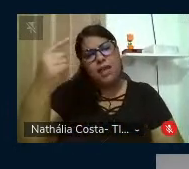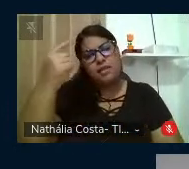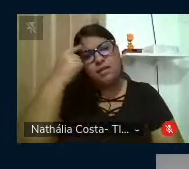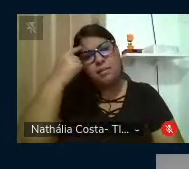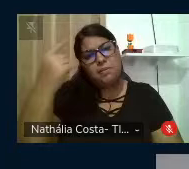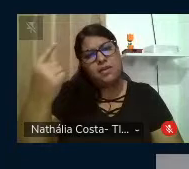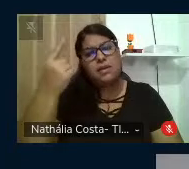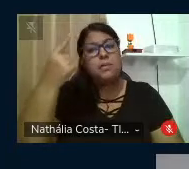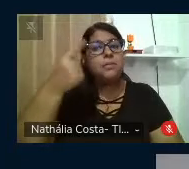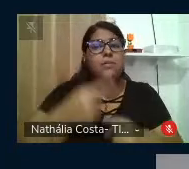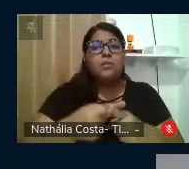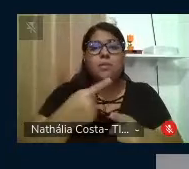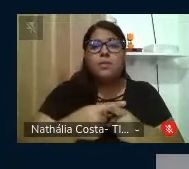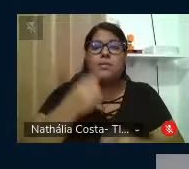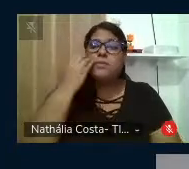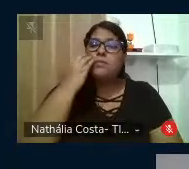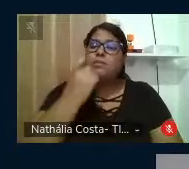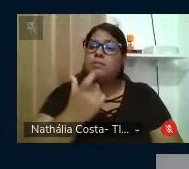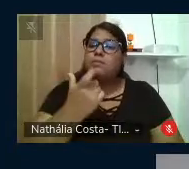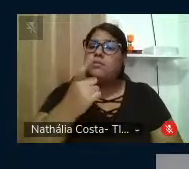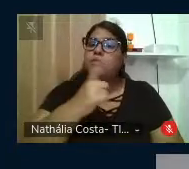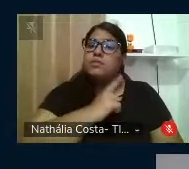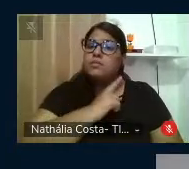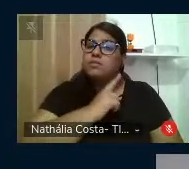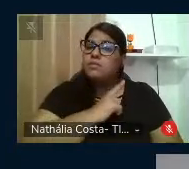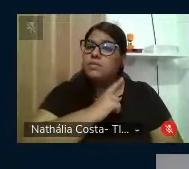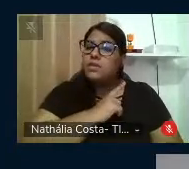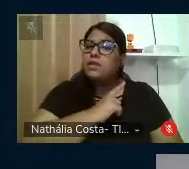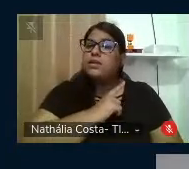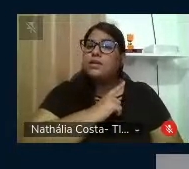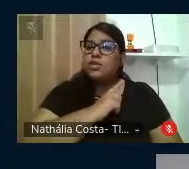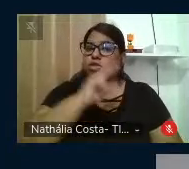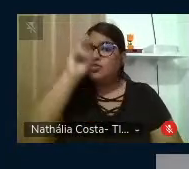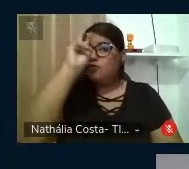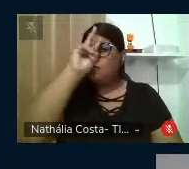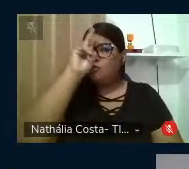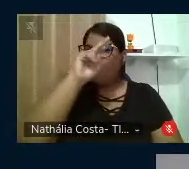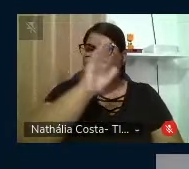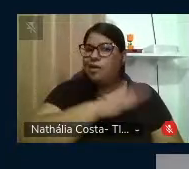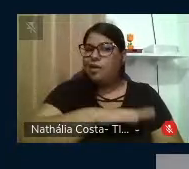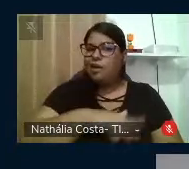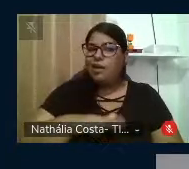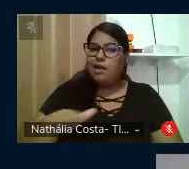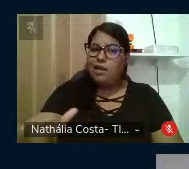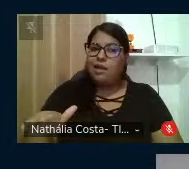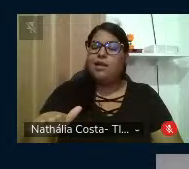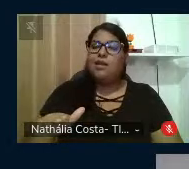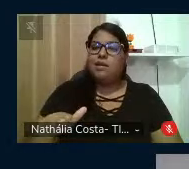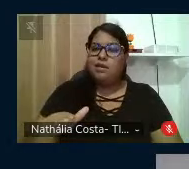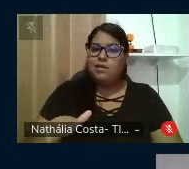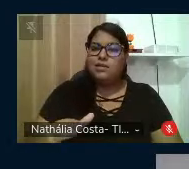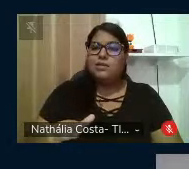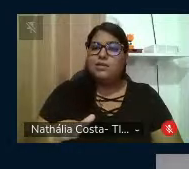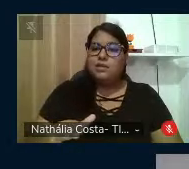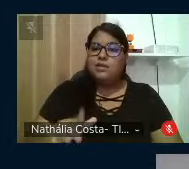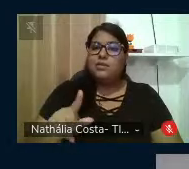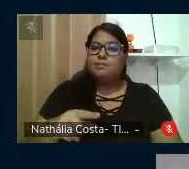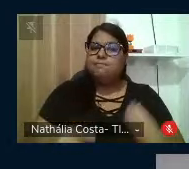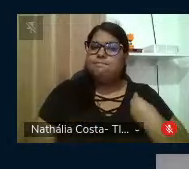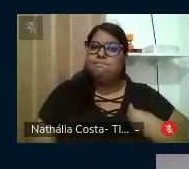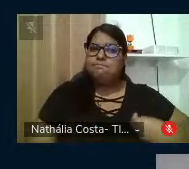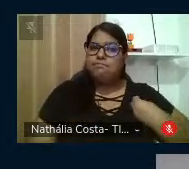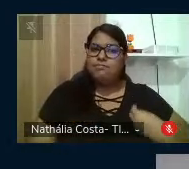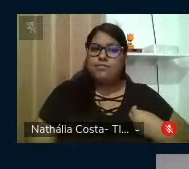por que Paulo Freire trazia os seus relatos de infância, as cenas da sua infância, e revivir esses